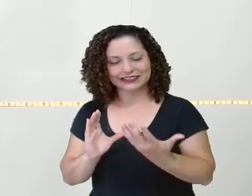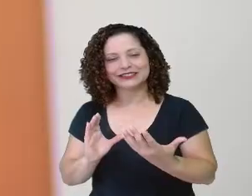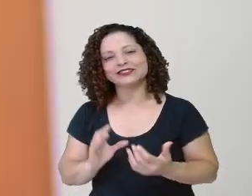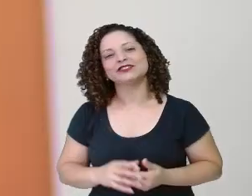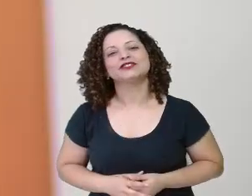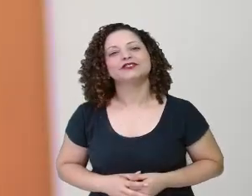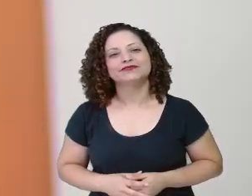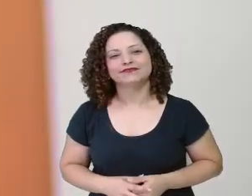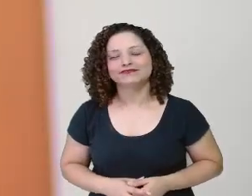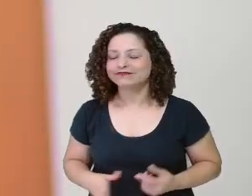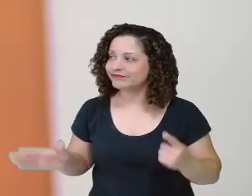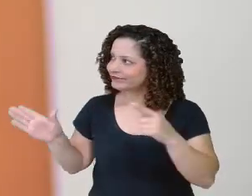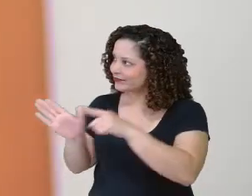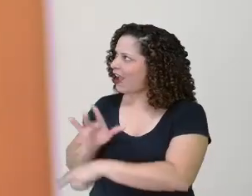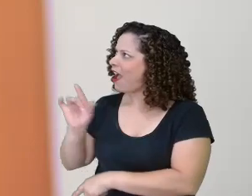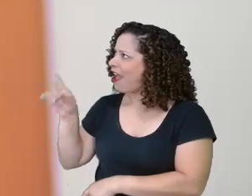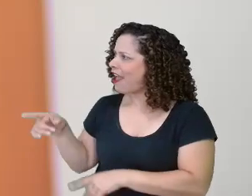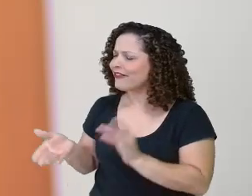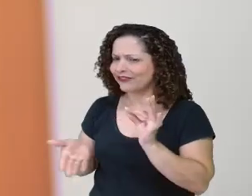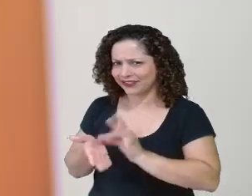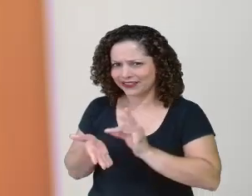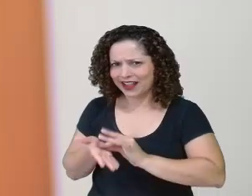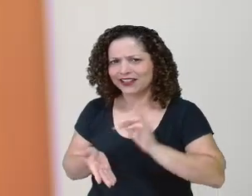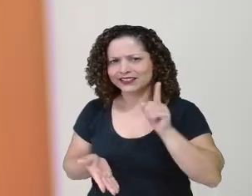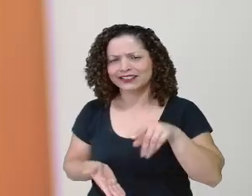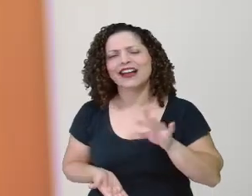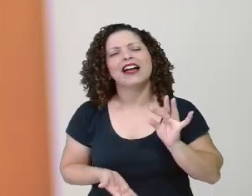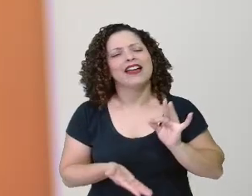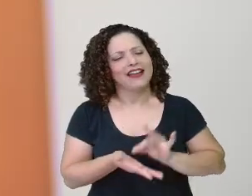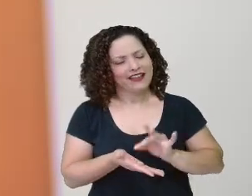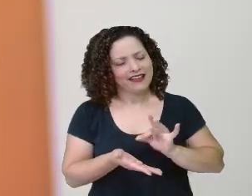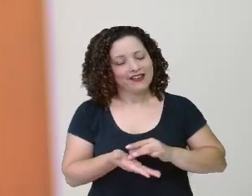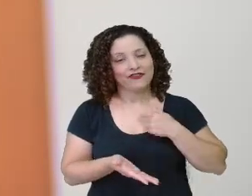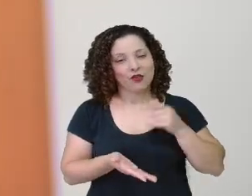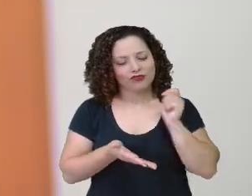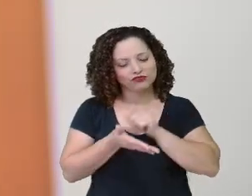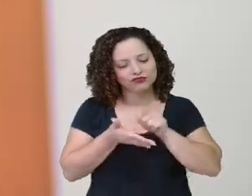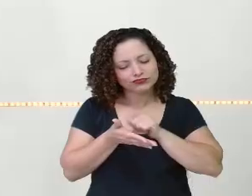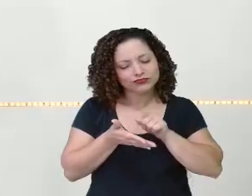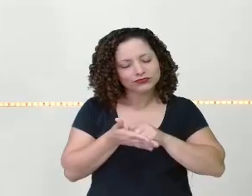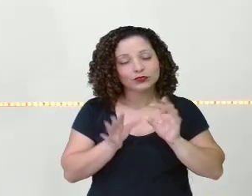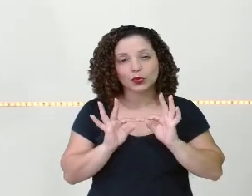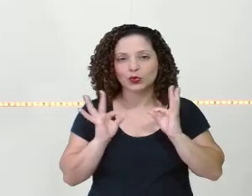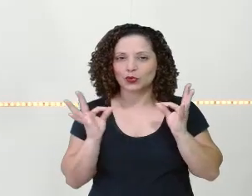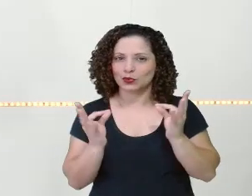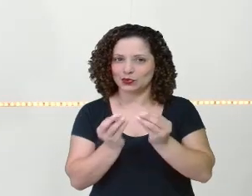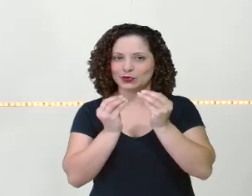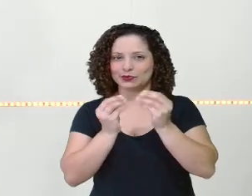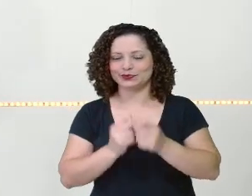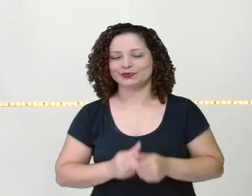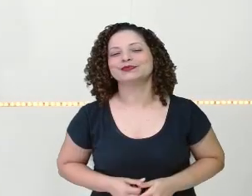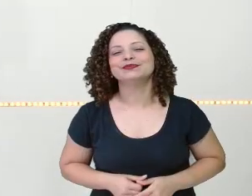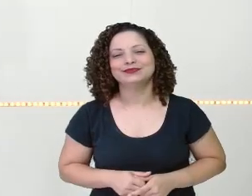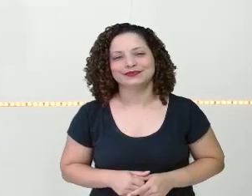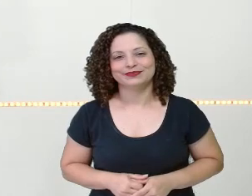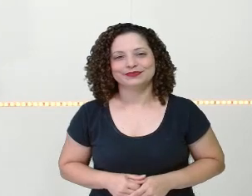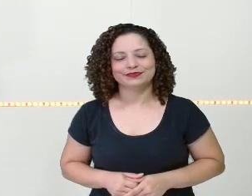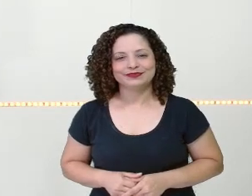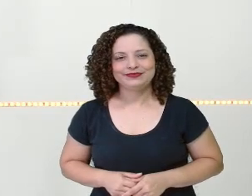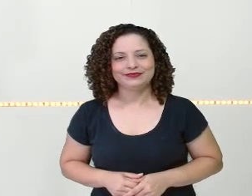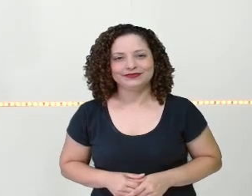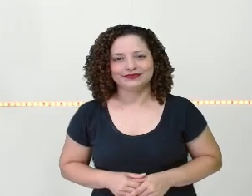mesmo, Vovó Brígida? É isso mesmo, professora. Vou anotar tudo. Muito bem. Então,